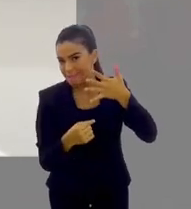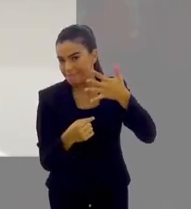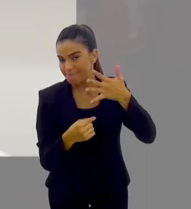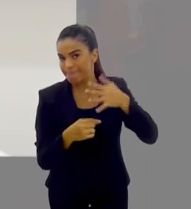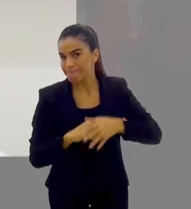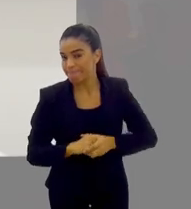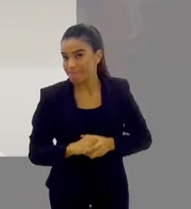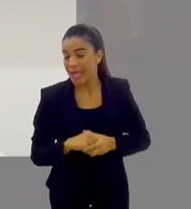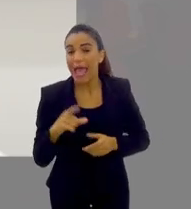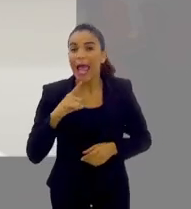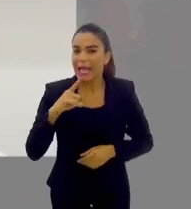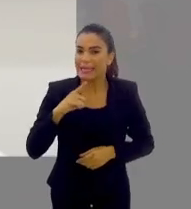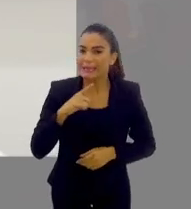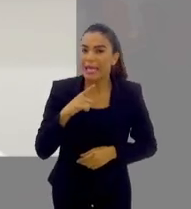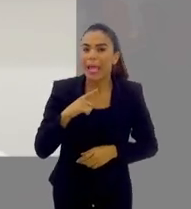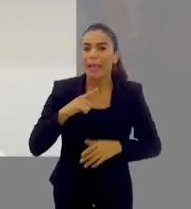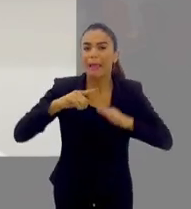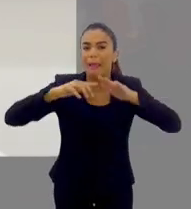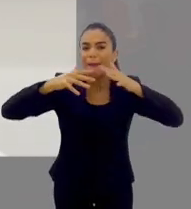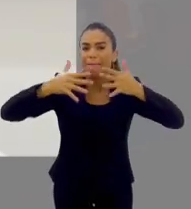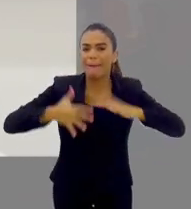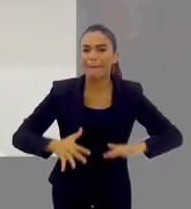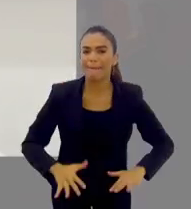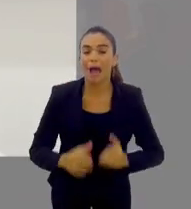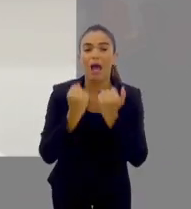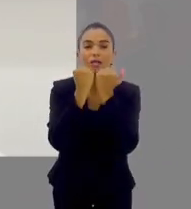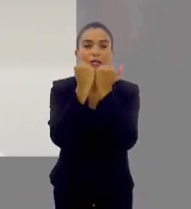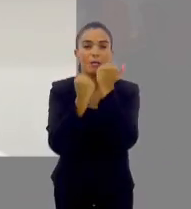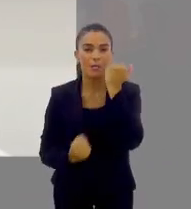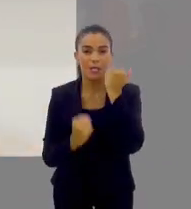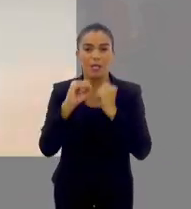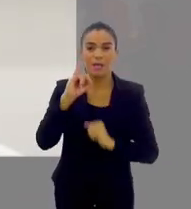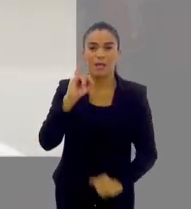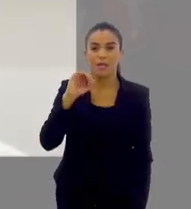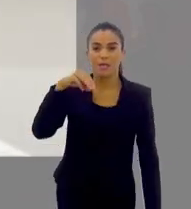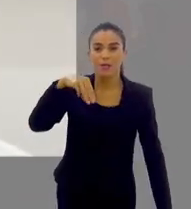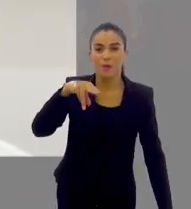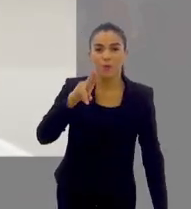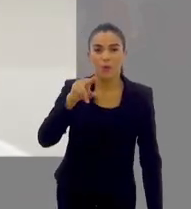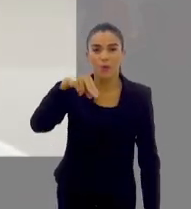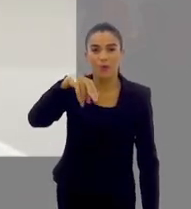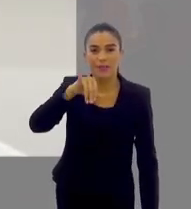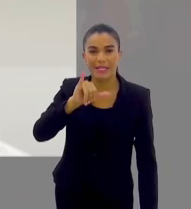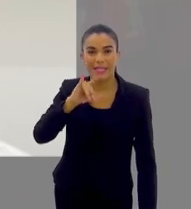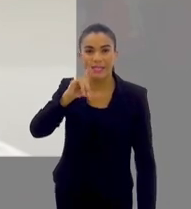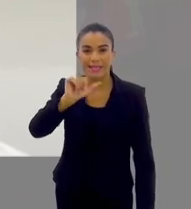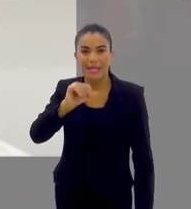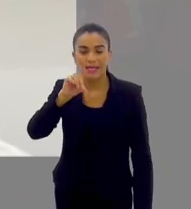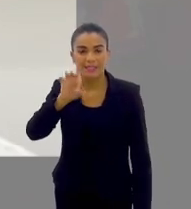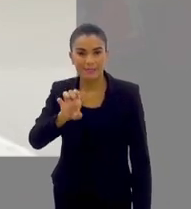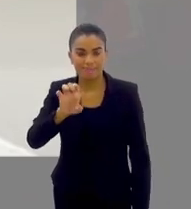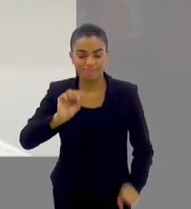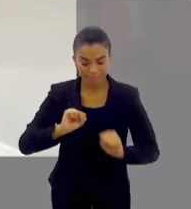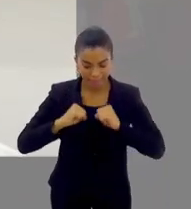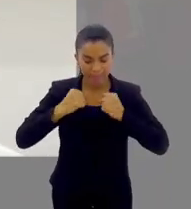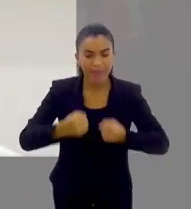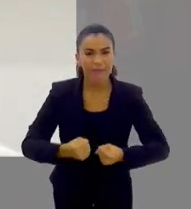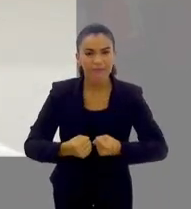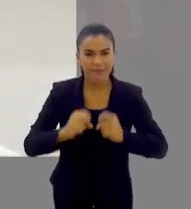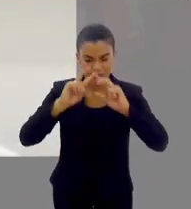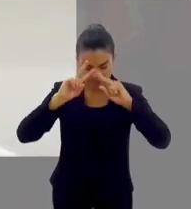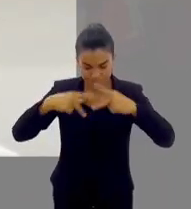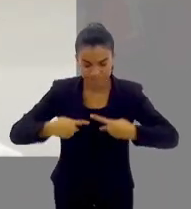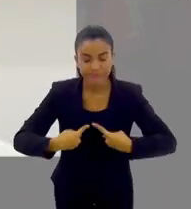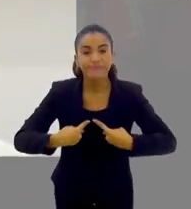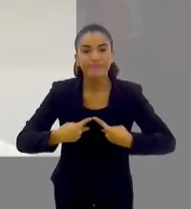imunossuprimida, ela tem uma baixa imunidade natural. Por que a grávida tem uma baixa imunidade natural? Pois a grávida,